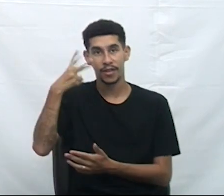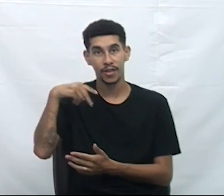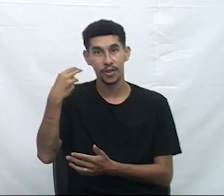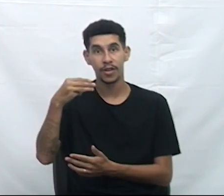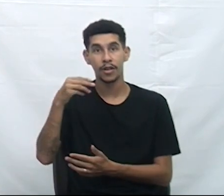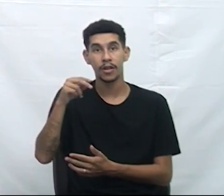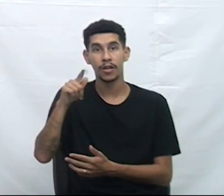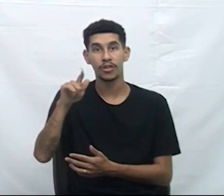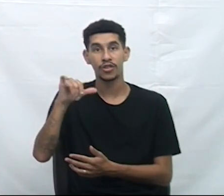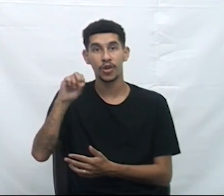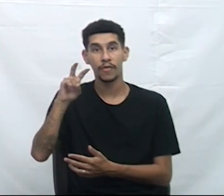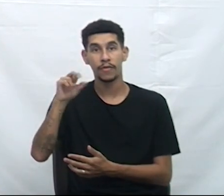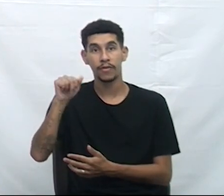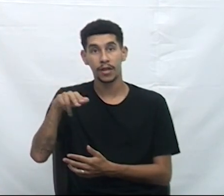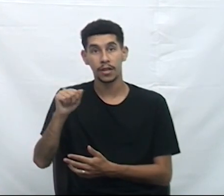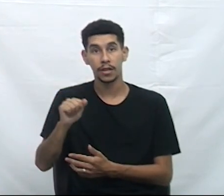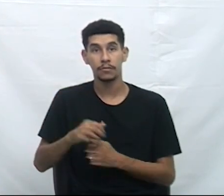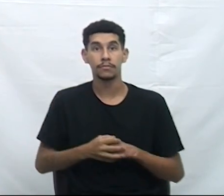Benedetti Zanetti.